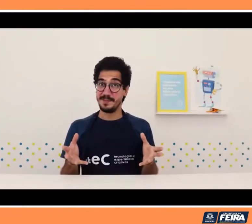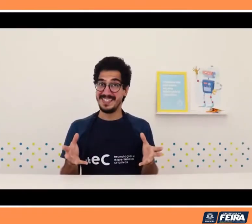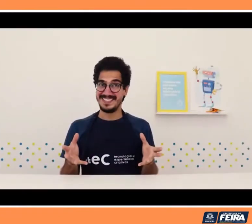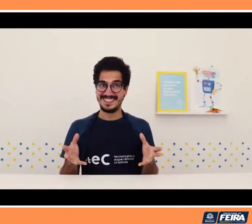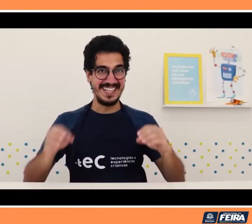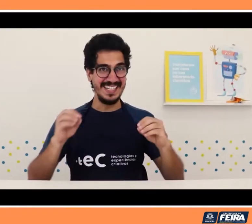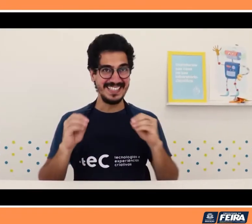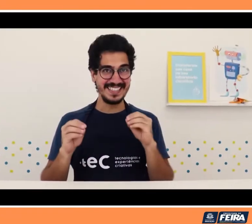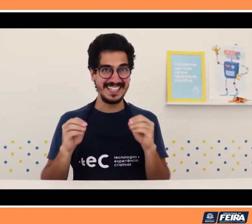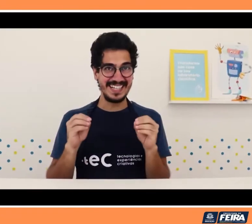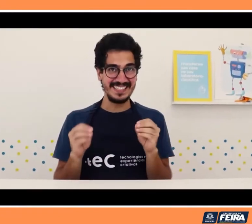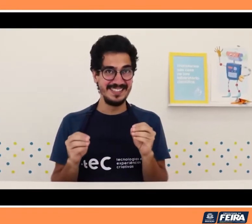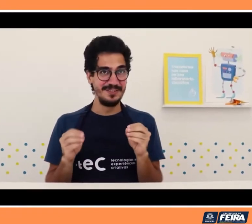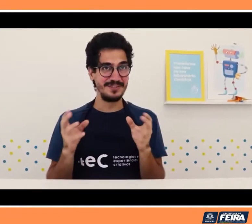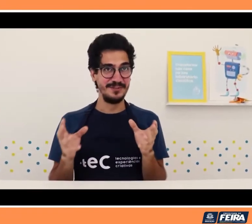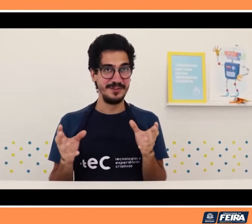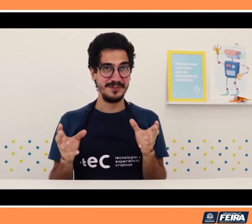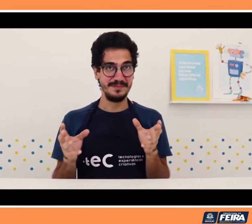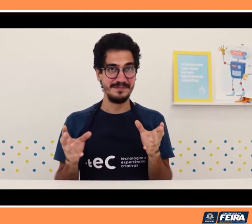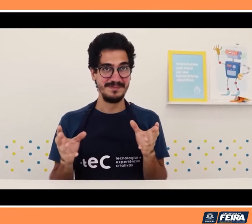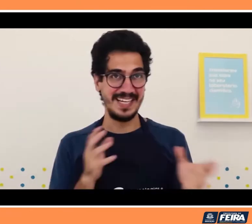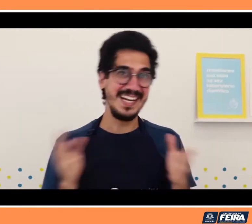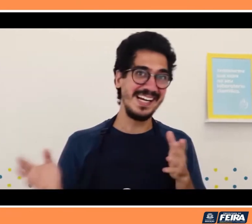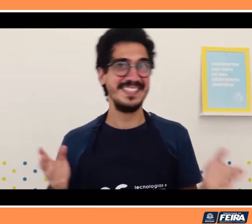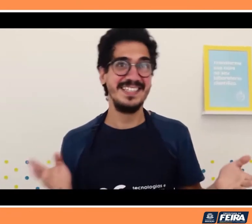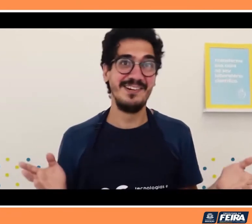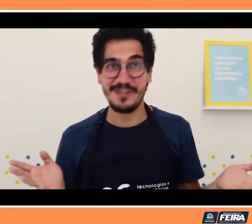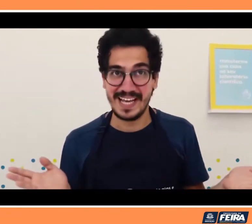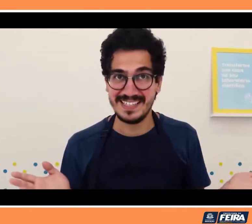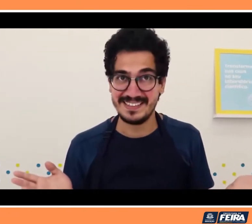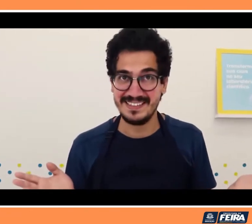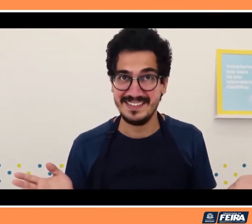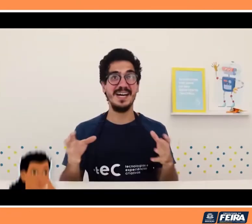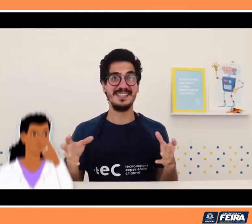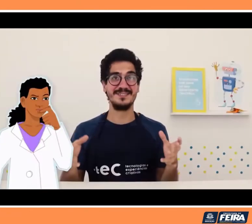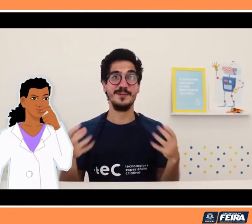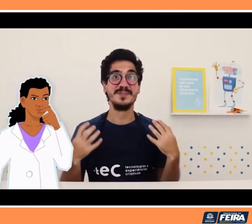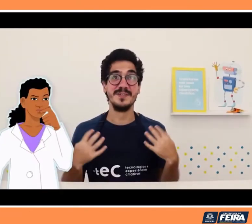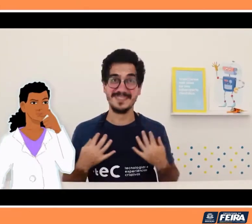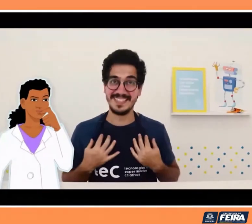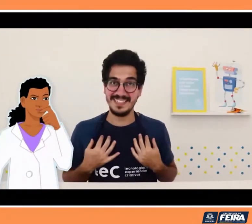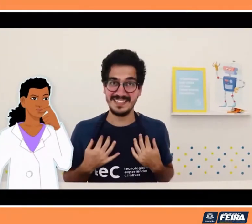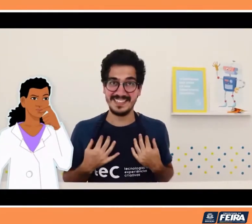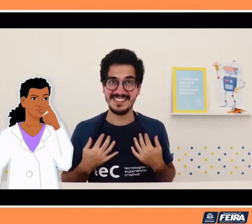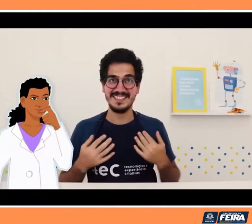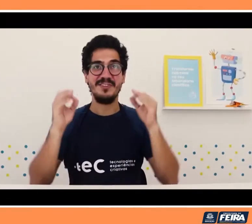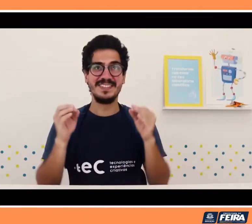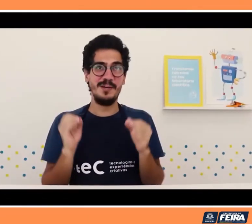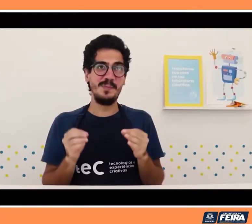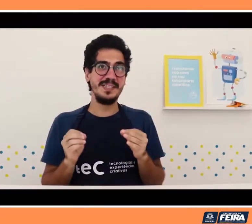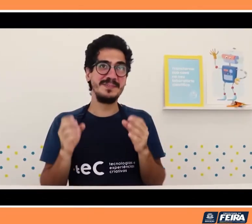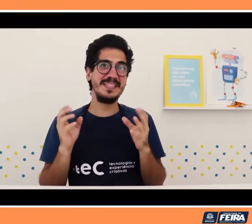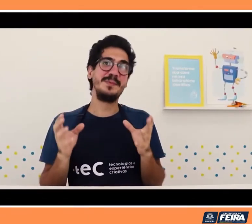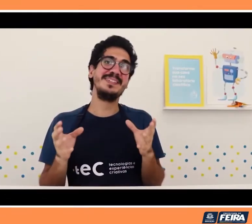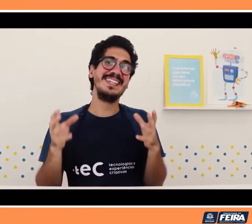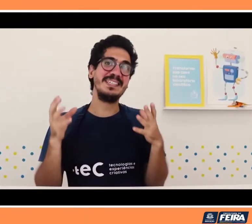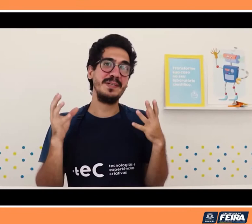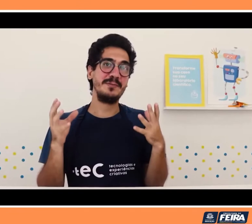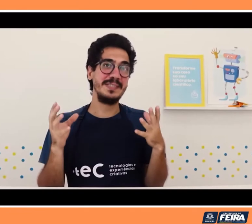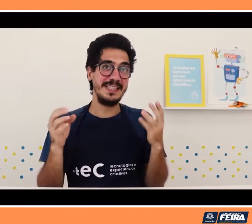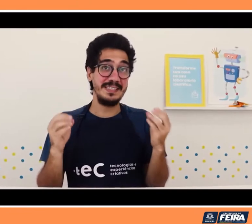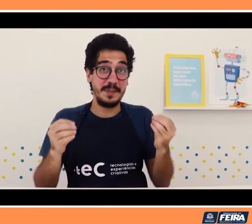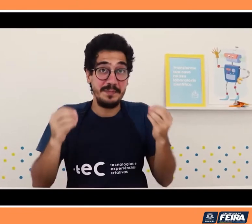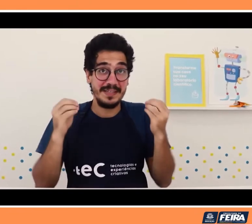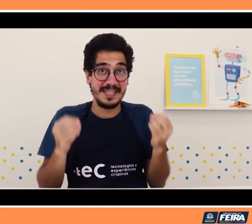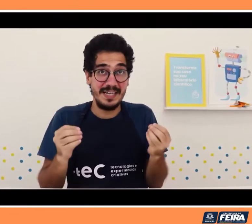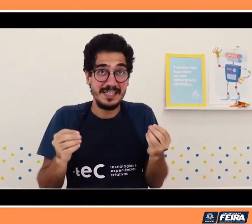Façam seus palpites. Quem acha que cresce no escuro? Quem acha que não cresce? Mas, como somos cientistas, nós não podemos responder